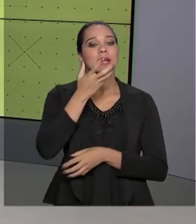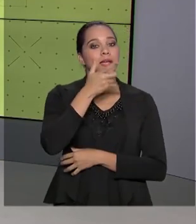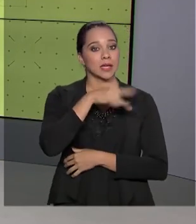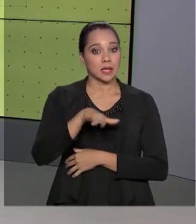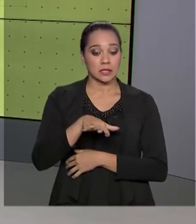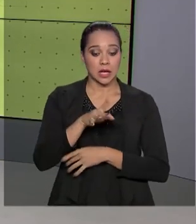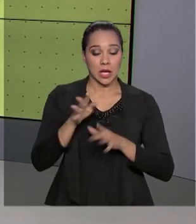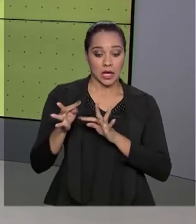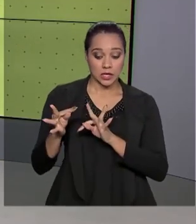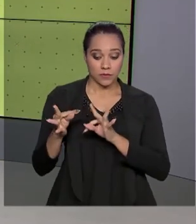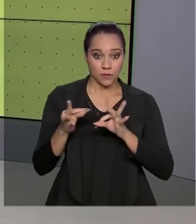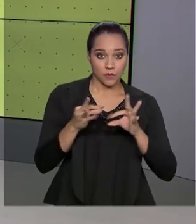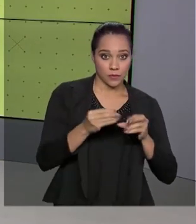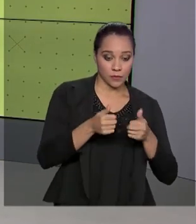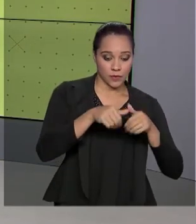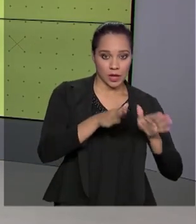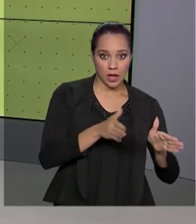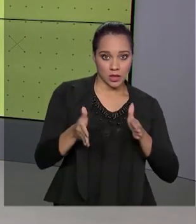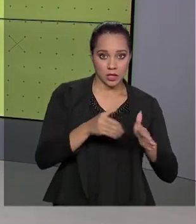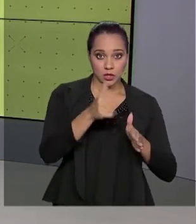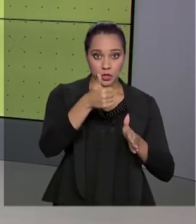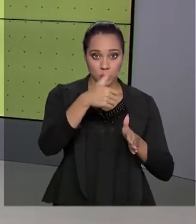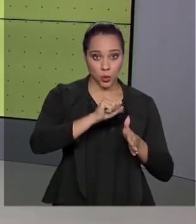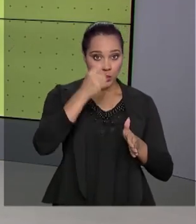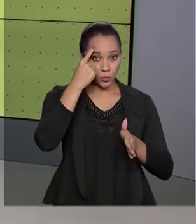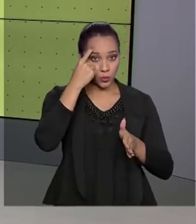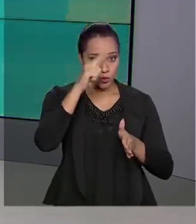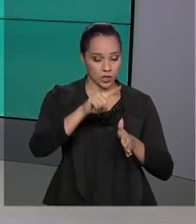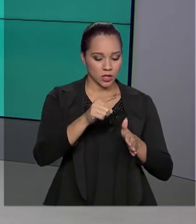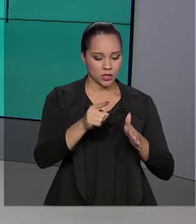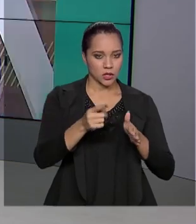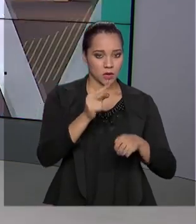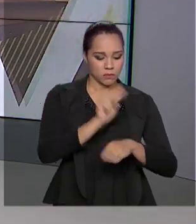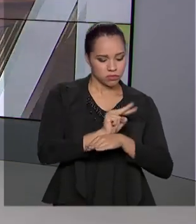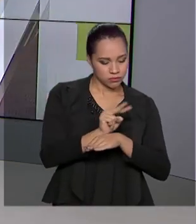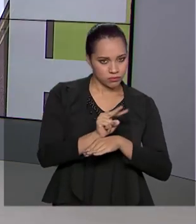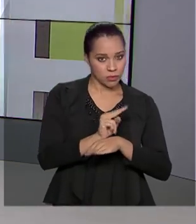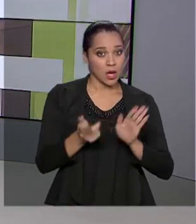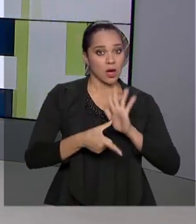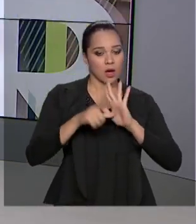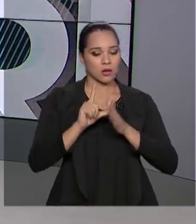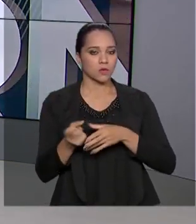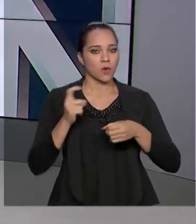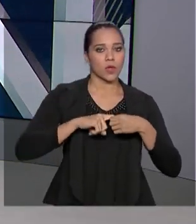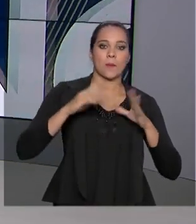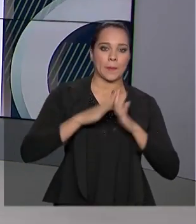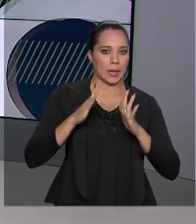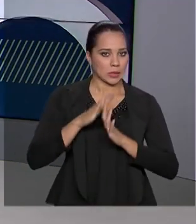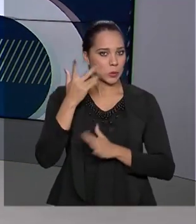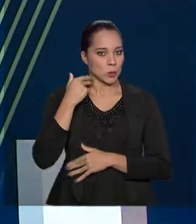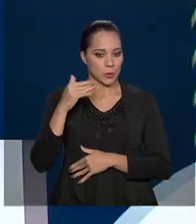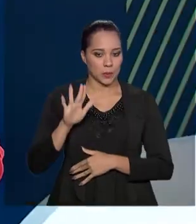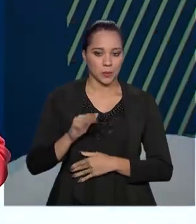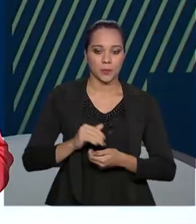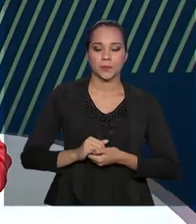18 dias em isolamento, na chamada quarentena, antes de retomar suas atividades normais.